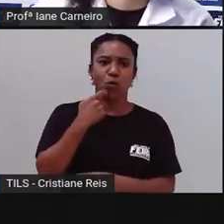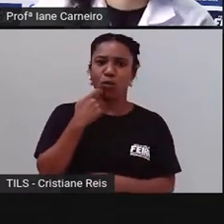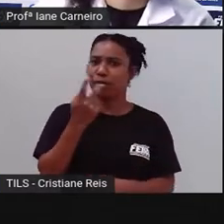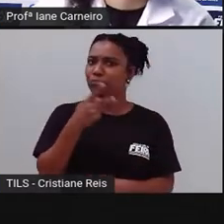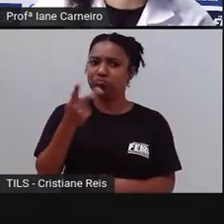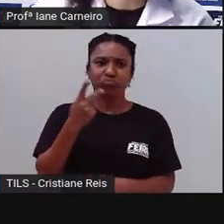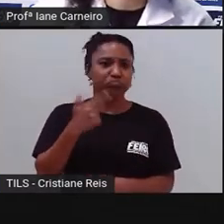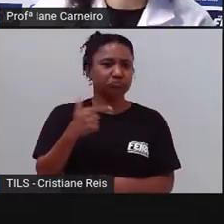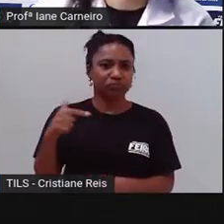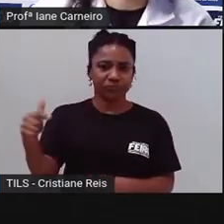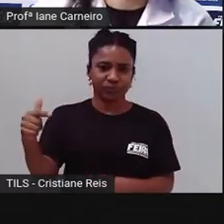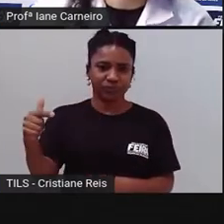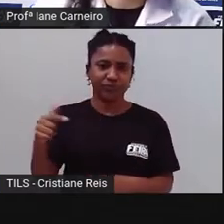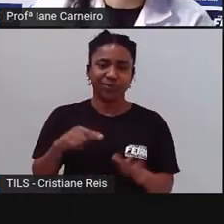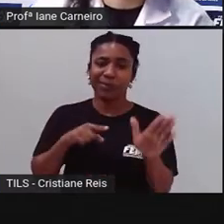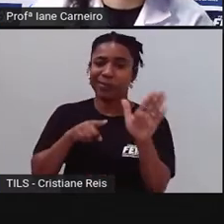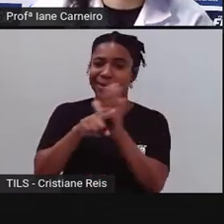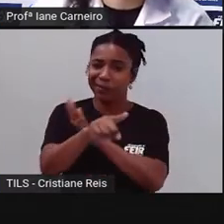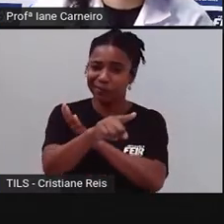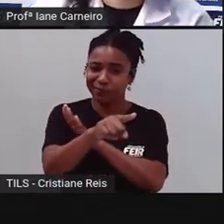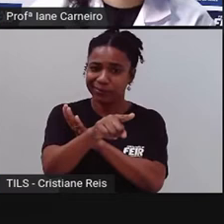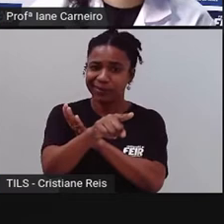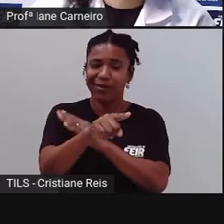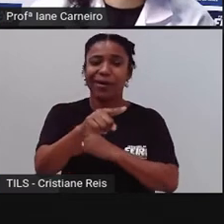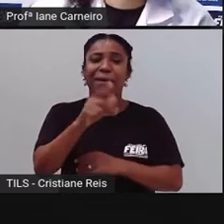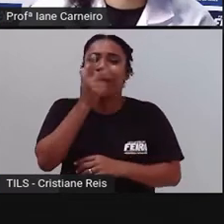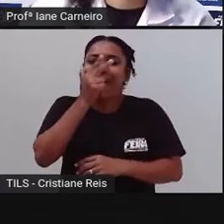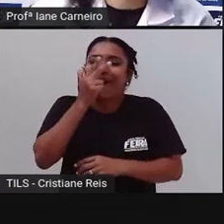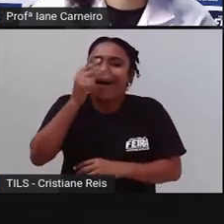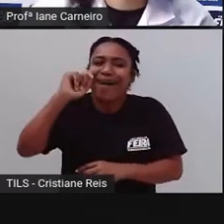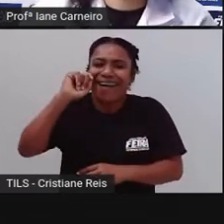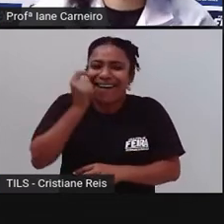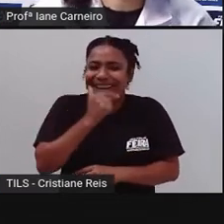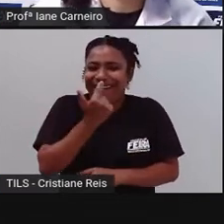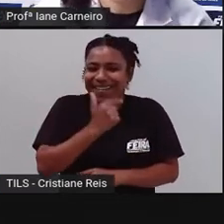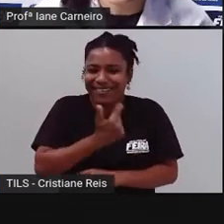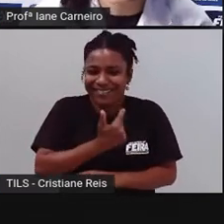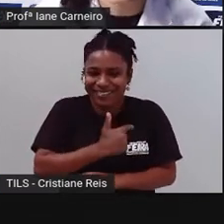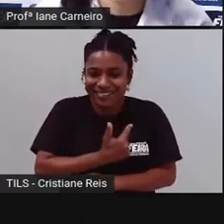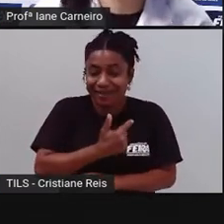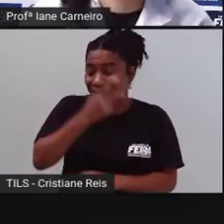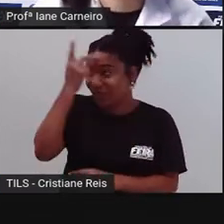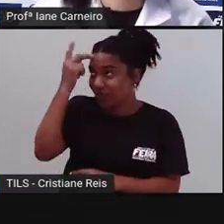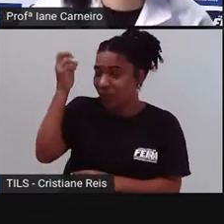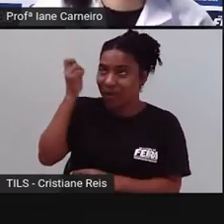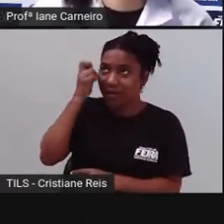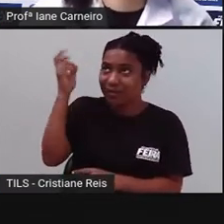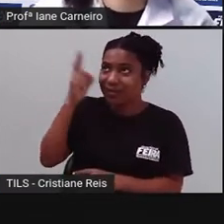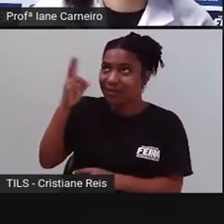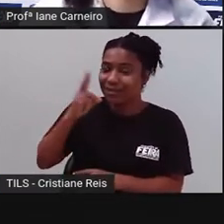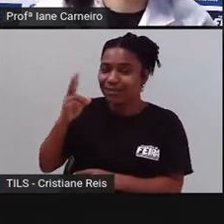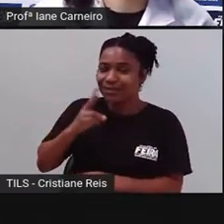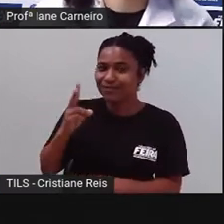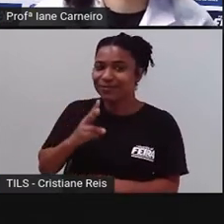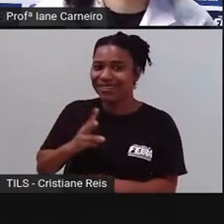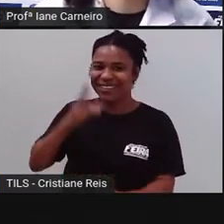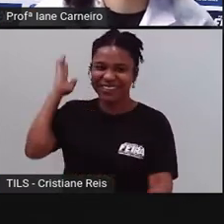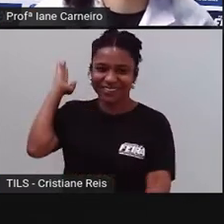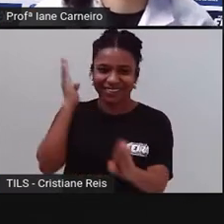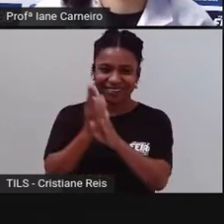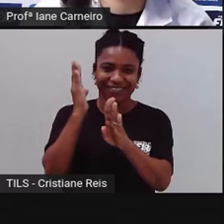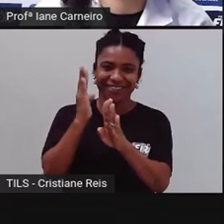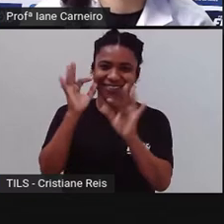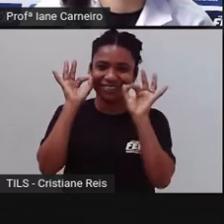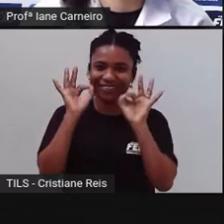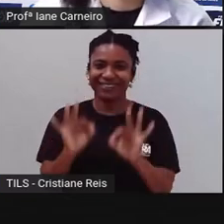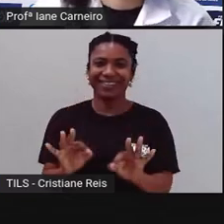todo mundo acha engraçado. O esperto não se aperta, descobre logo a resposta